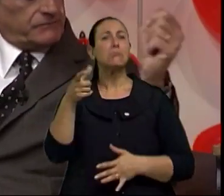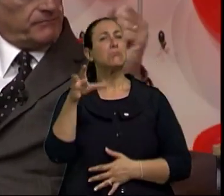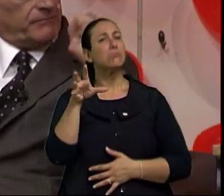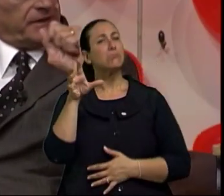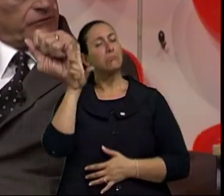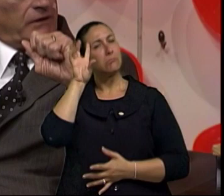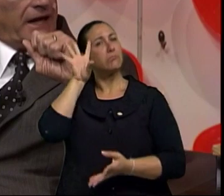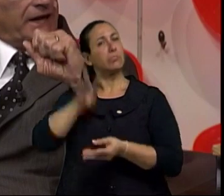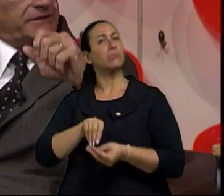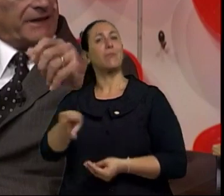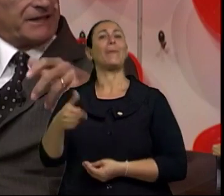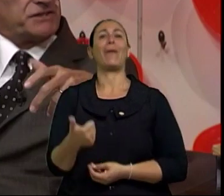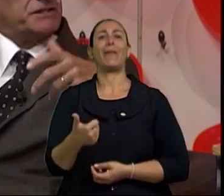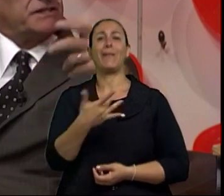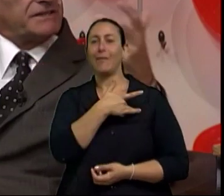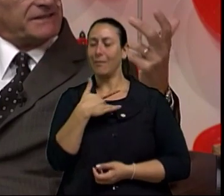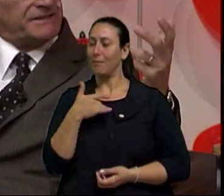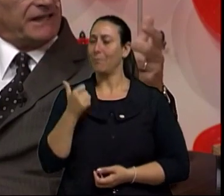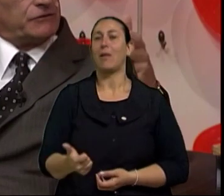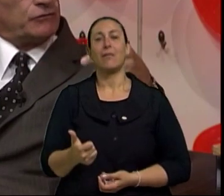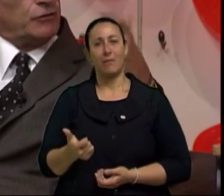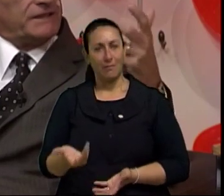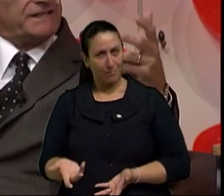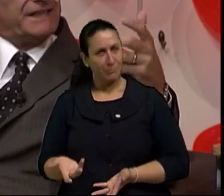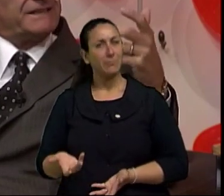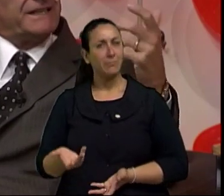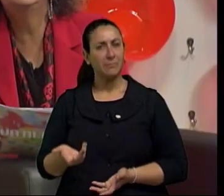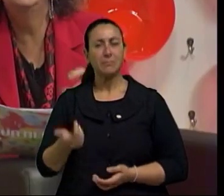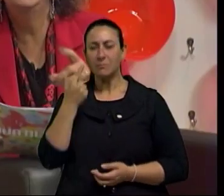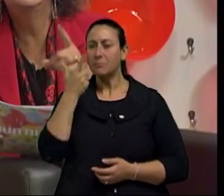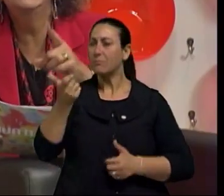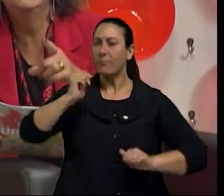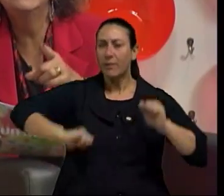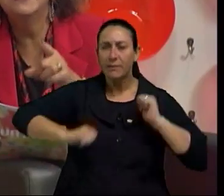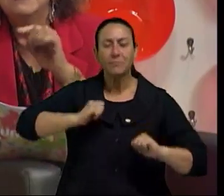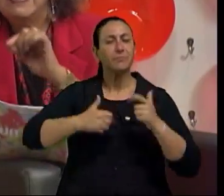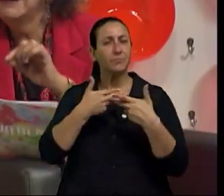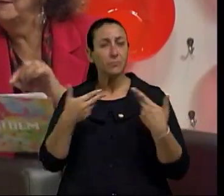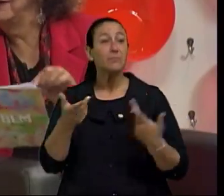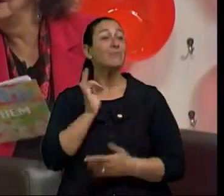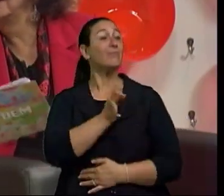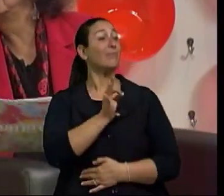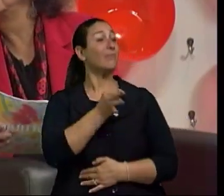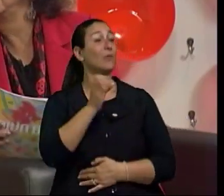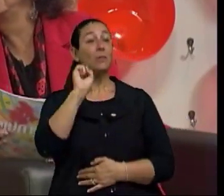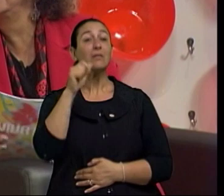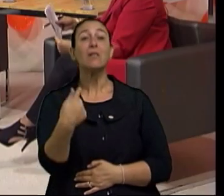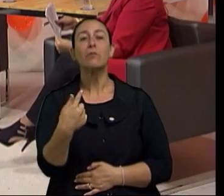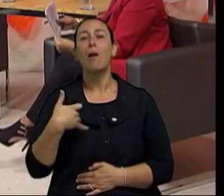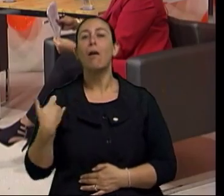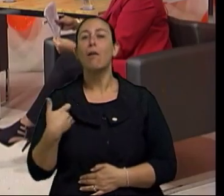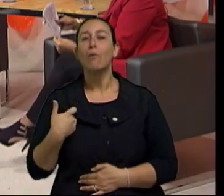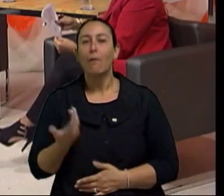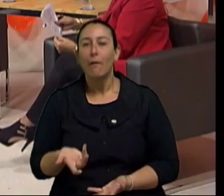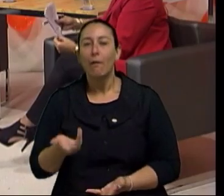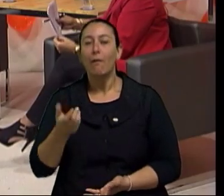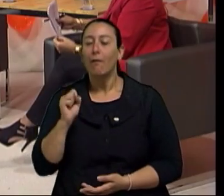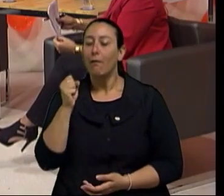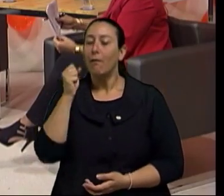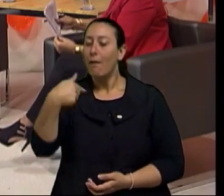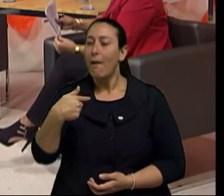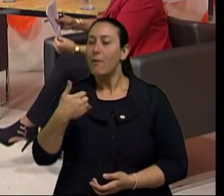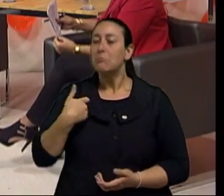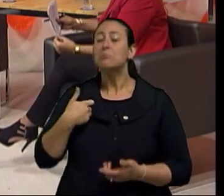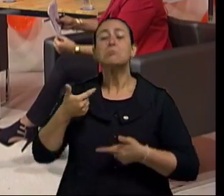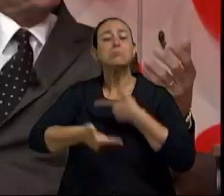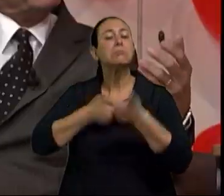bem na tua área, de artistas, de atores, O mesmo tem 87, está lá trabalhando e fazendo o seu trabalho,